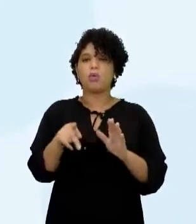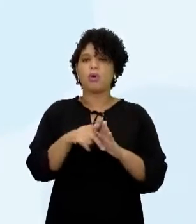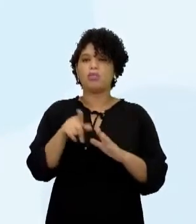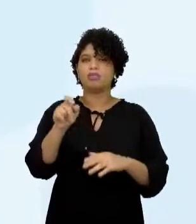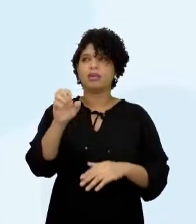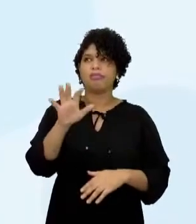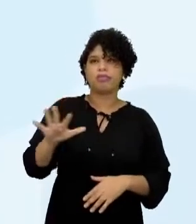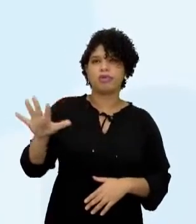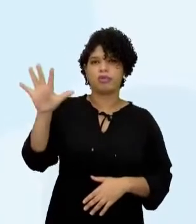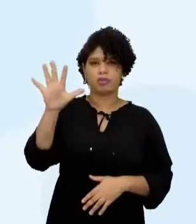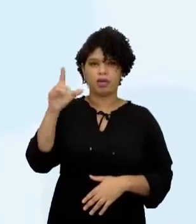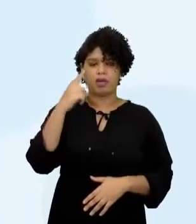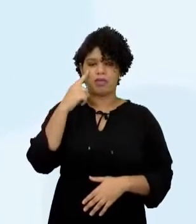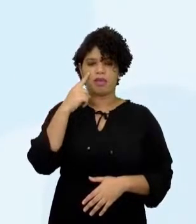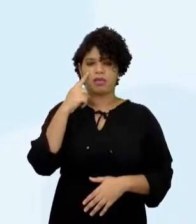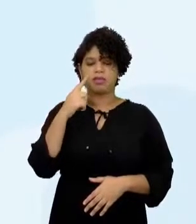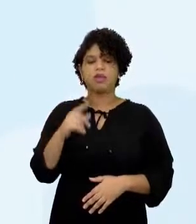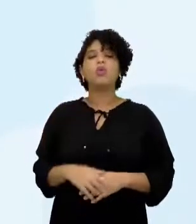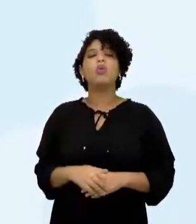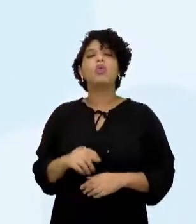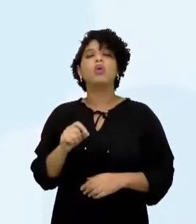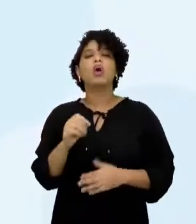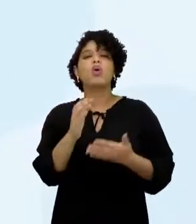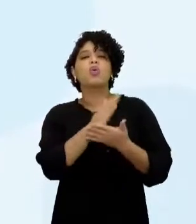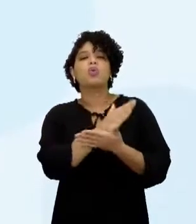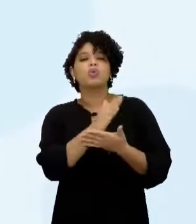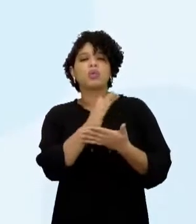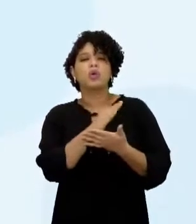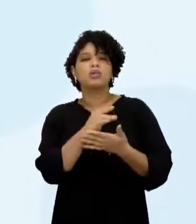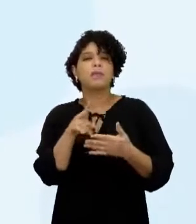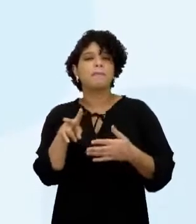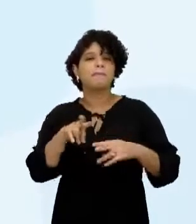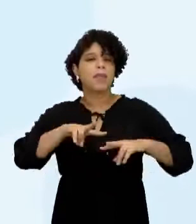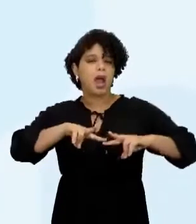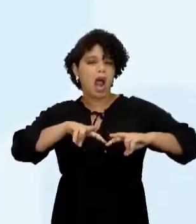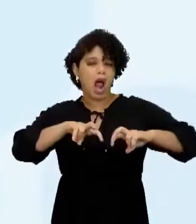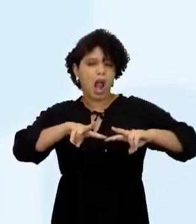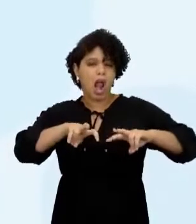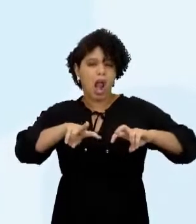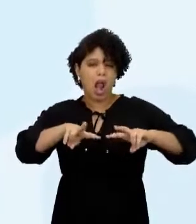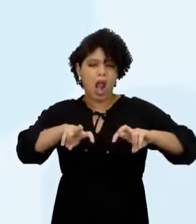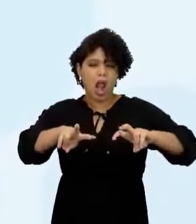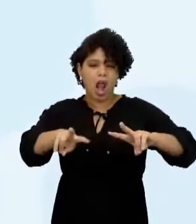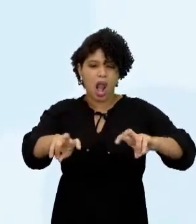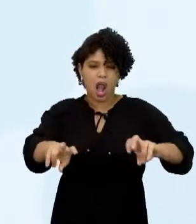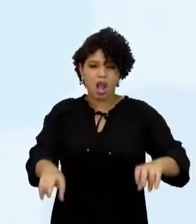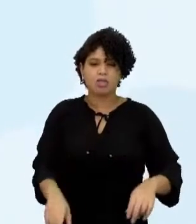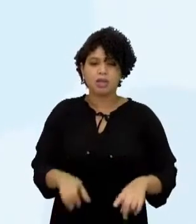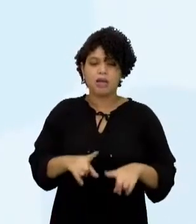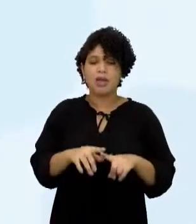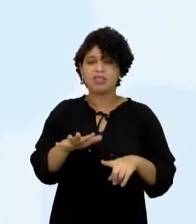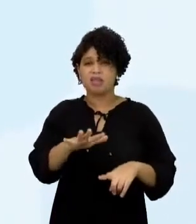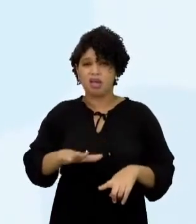europeia O avanço das frentes pioneiras promoveu Sucessivamente a diminuição das áreas de mobilidade espacial